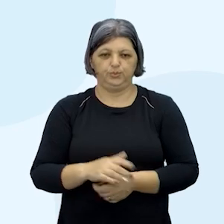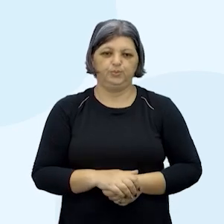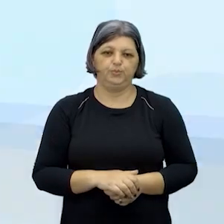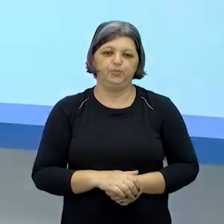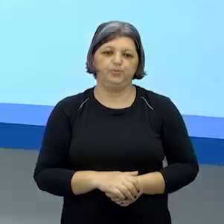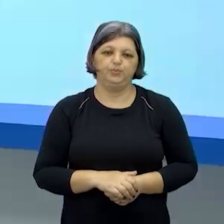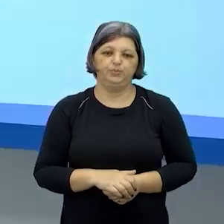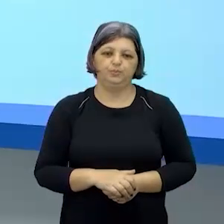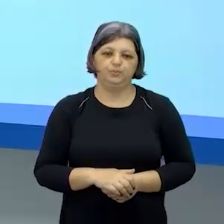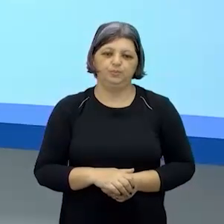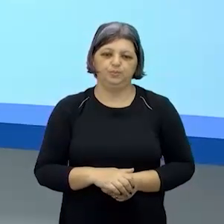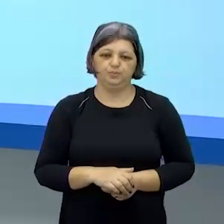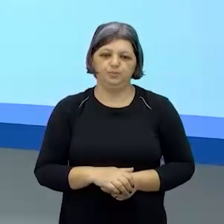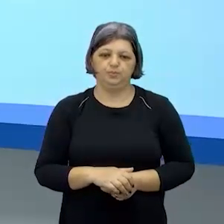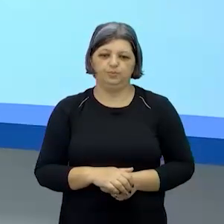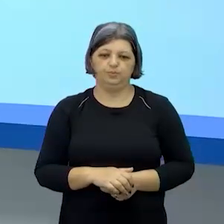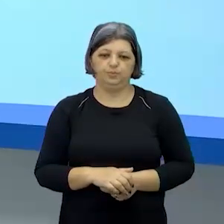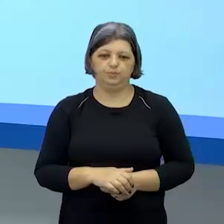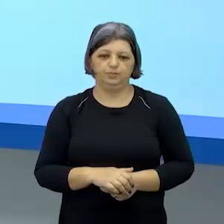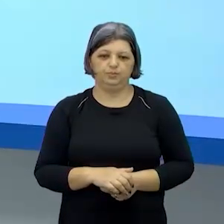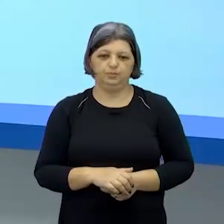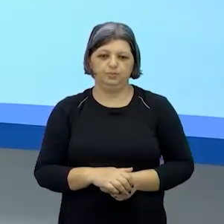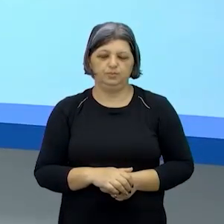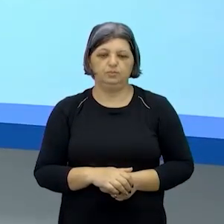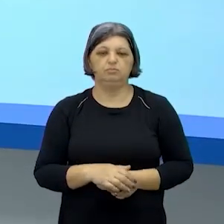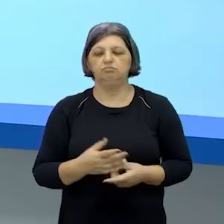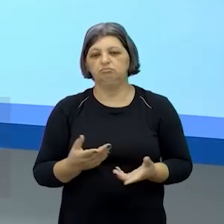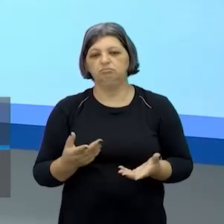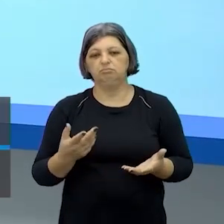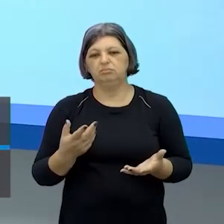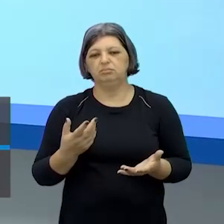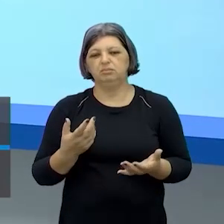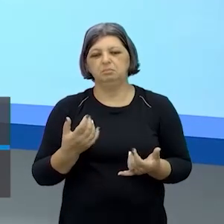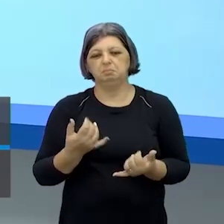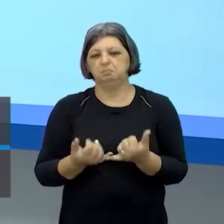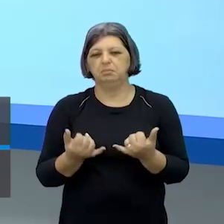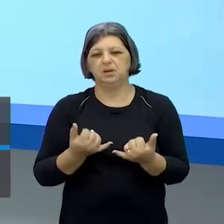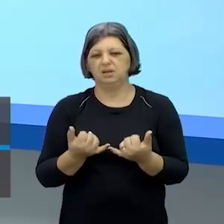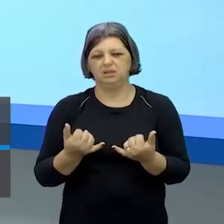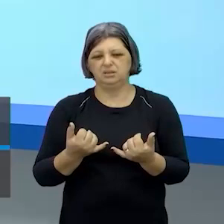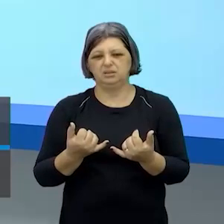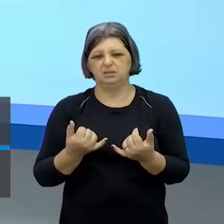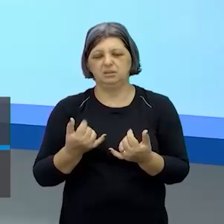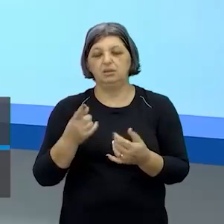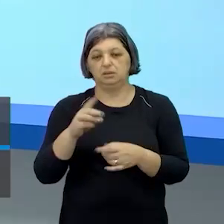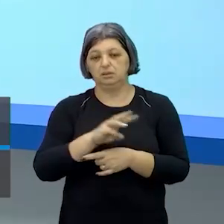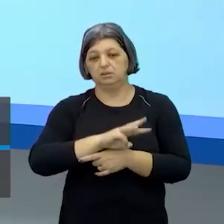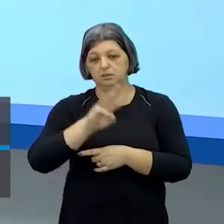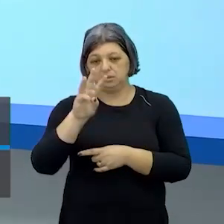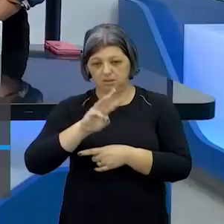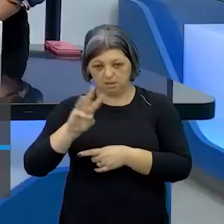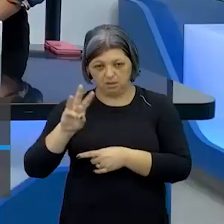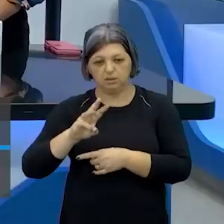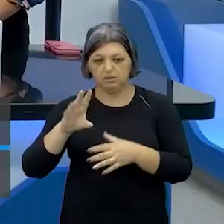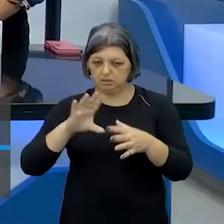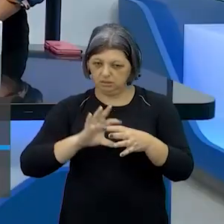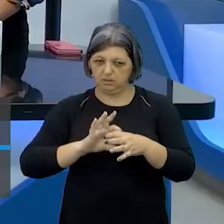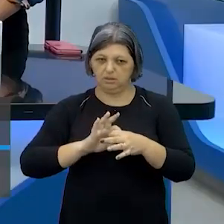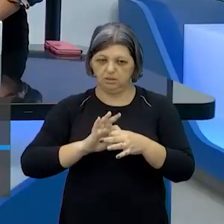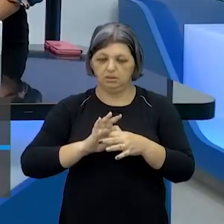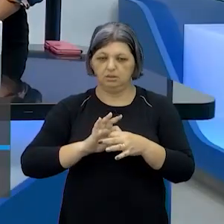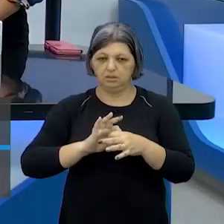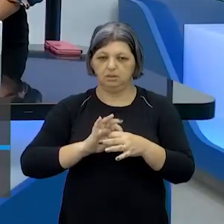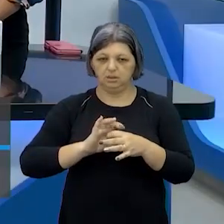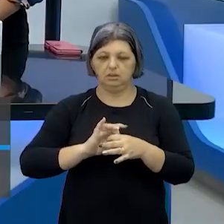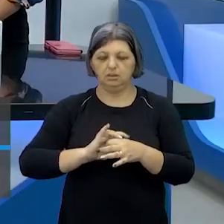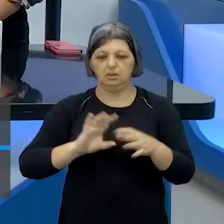eu peguei essa ficha de um site de uma moça que ela disponibiliza gratuitamente que